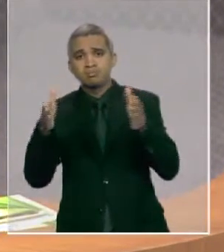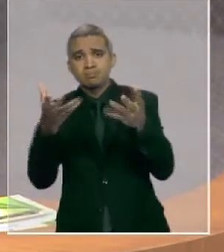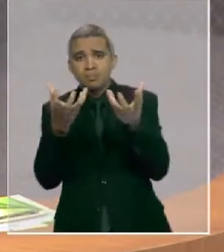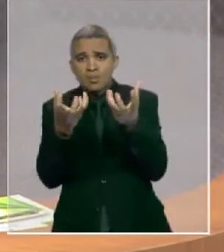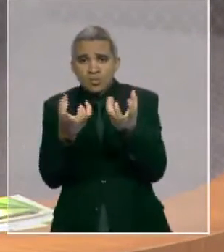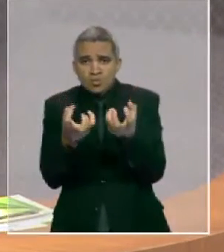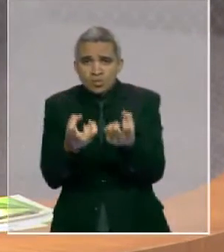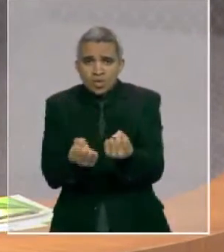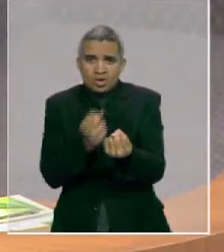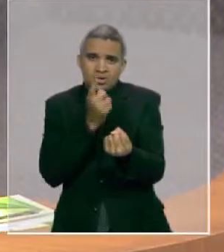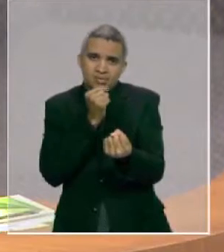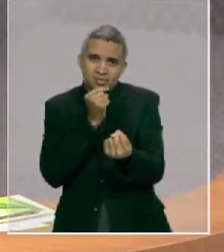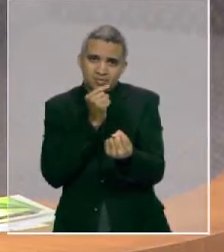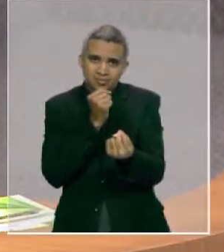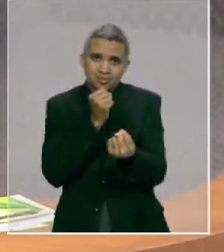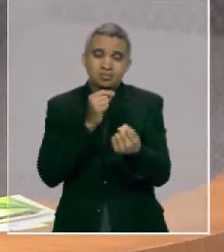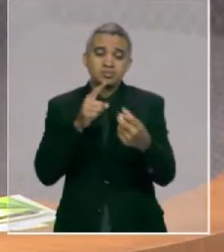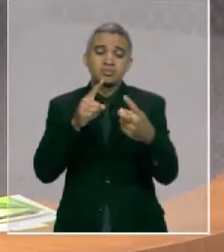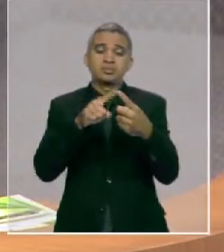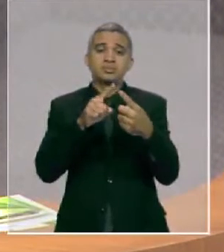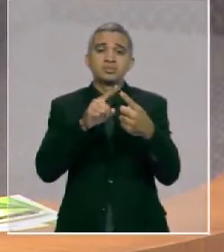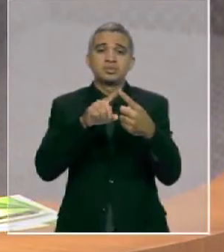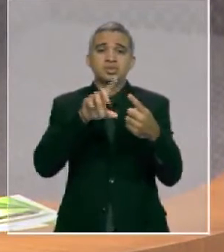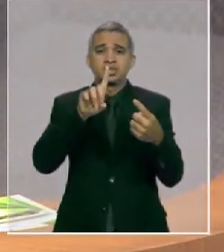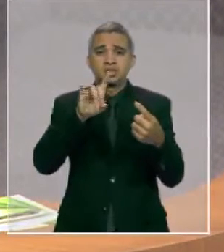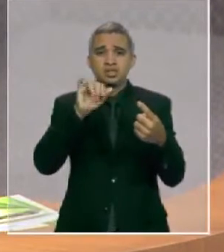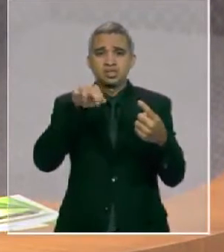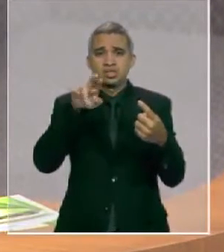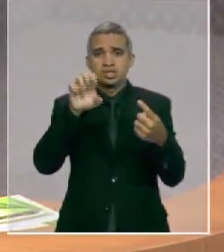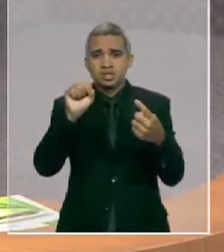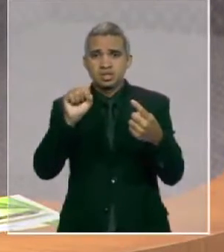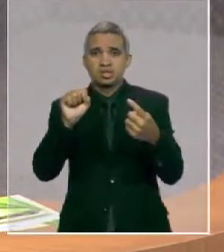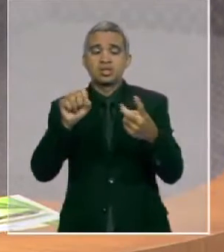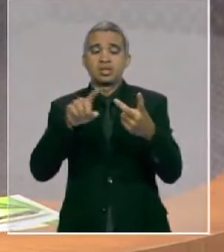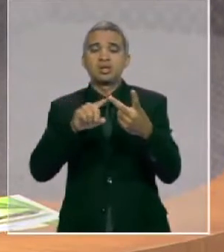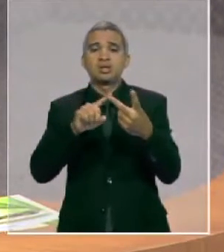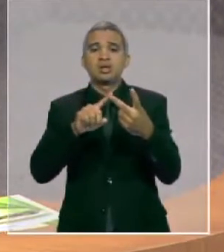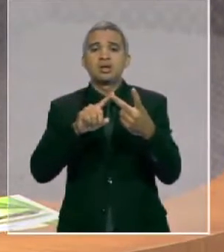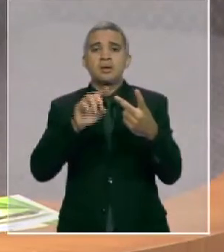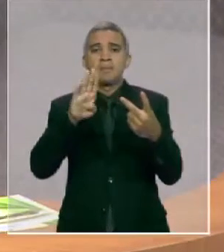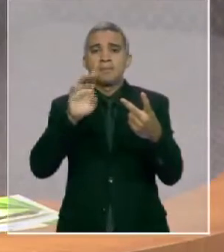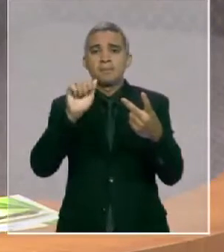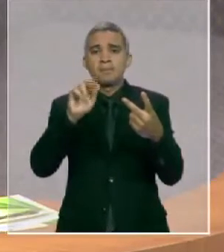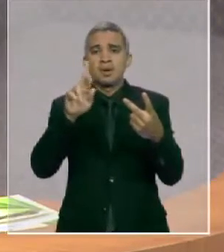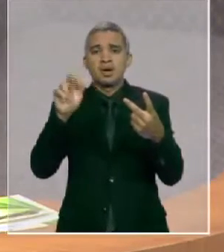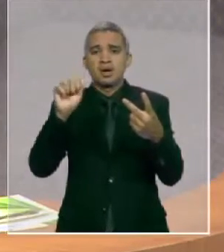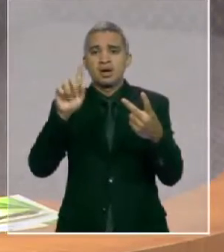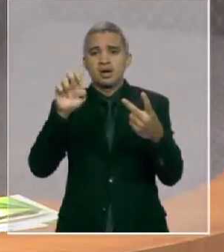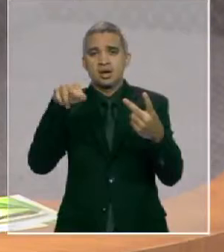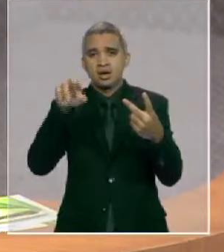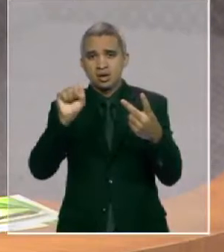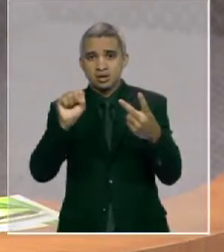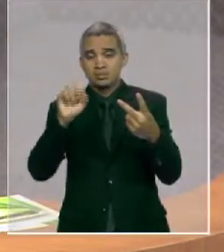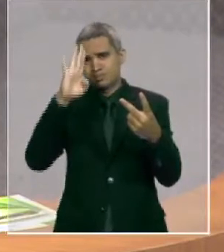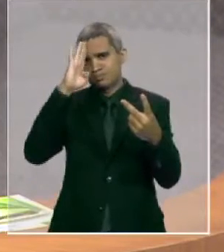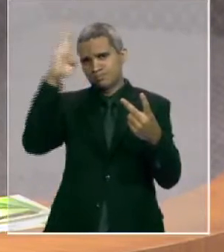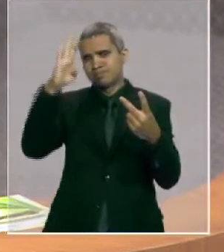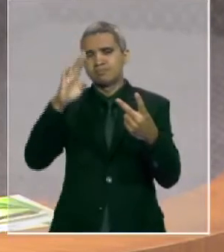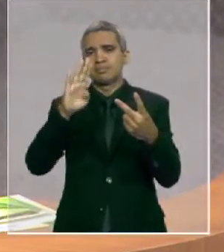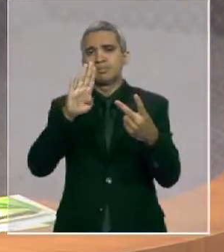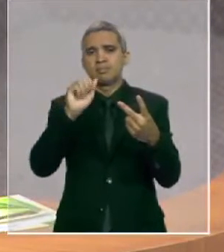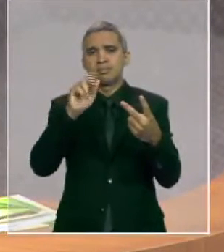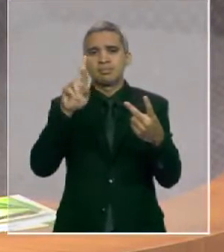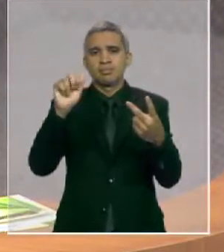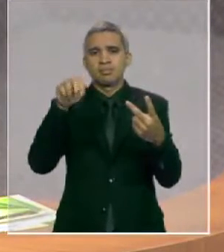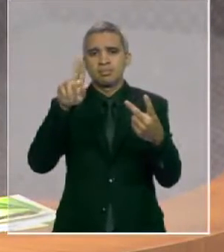A execução do projeto de diques da Baixada e a construção de pequenas barragens, principalmente a barragem do defunto, beneficiando